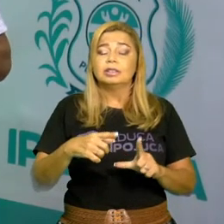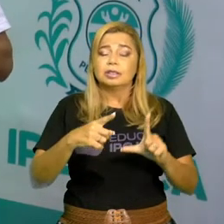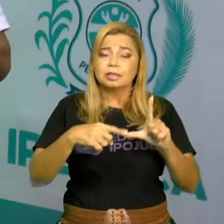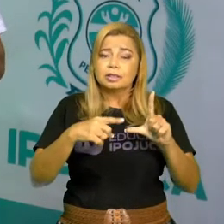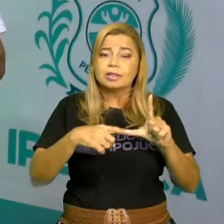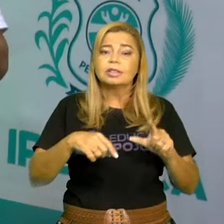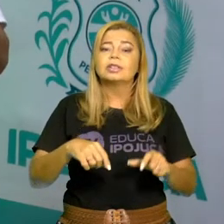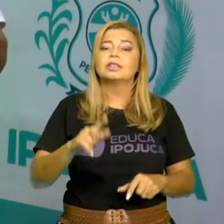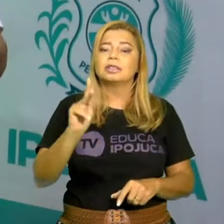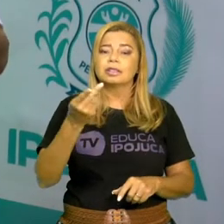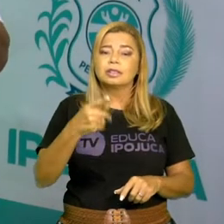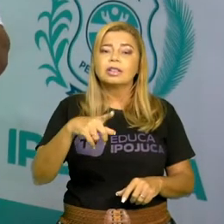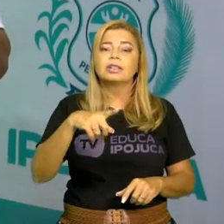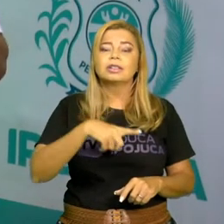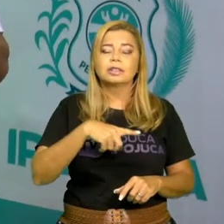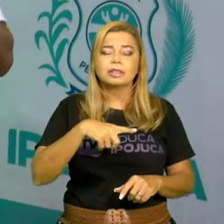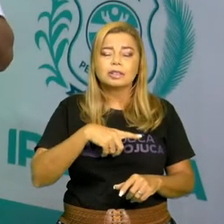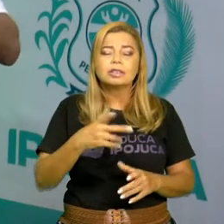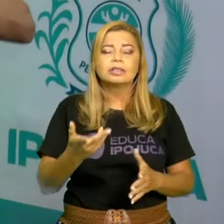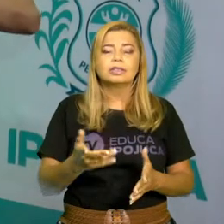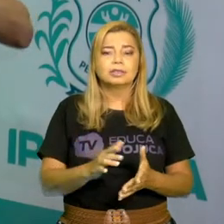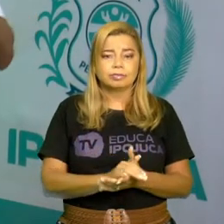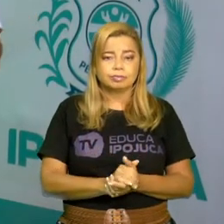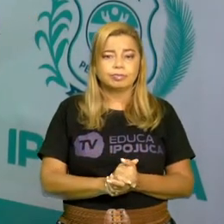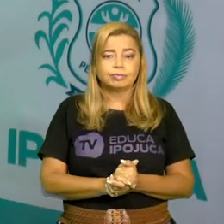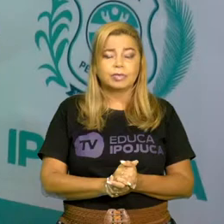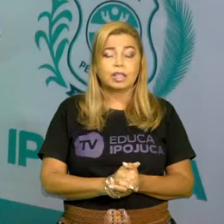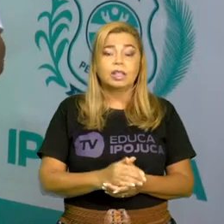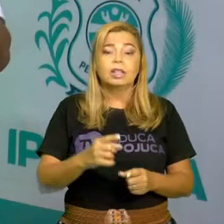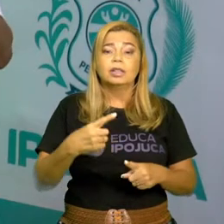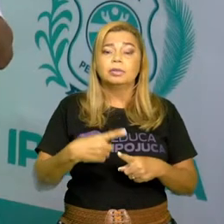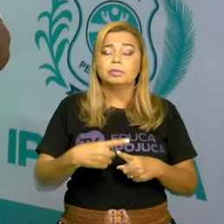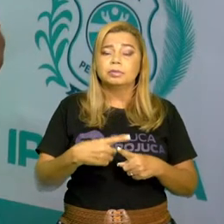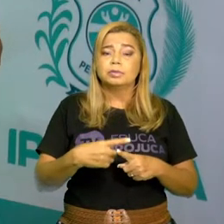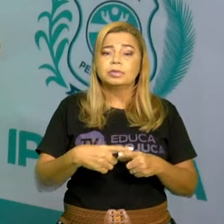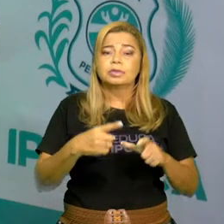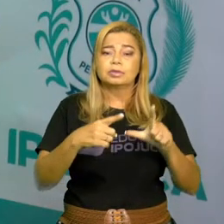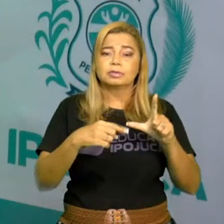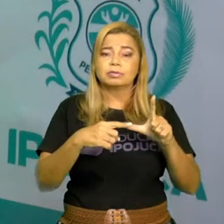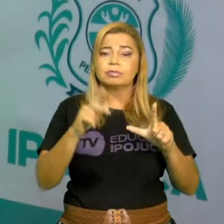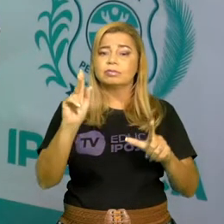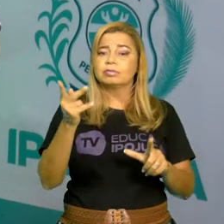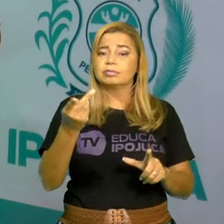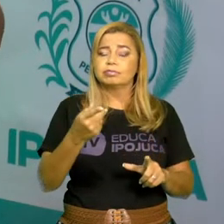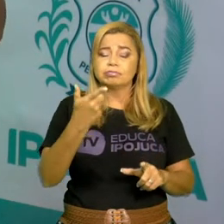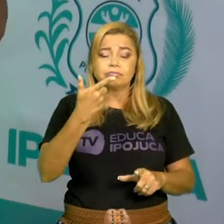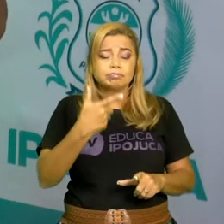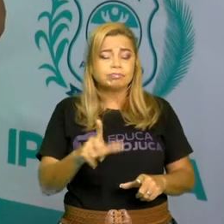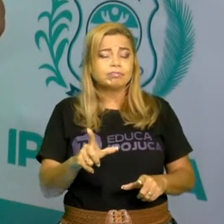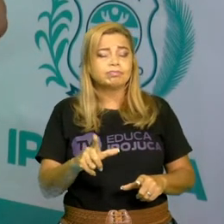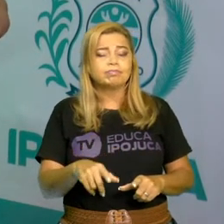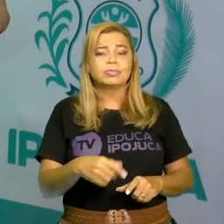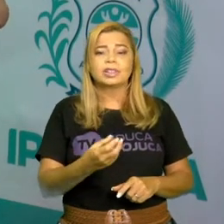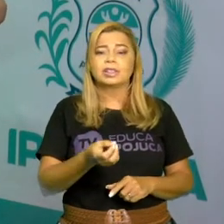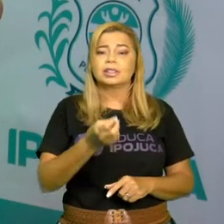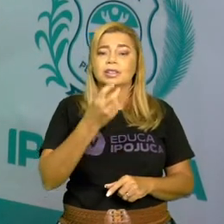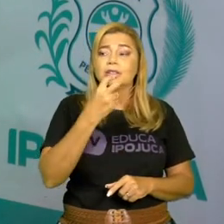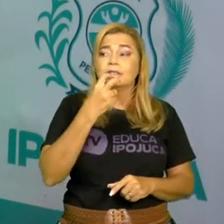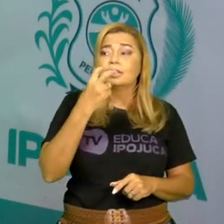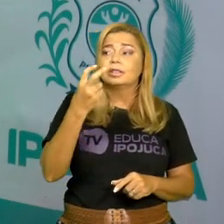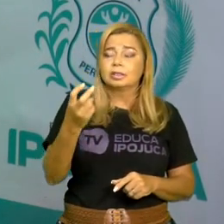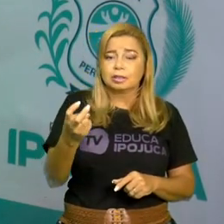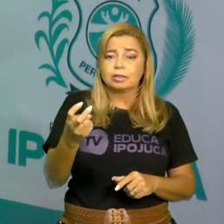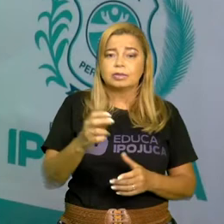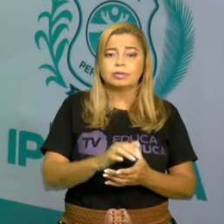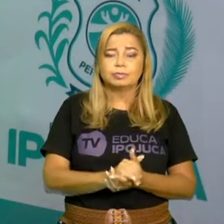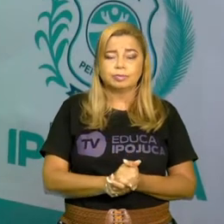entender que o H, ele não tem som, ele é um som mudo. Mas quando a gente coloca,